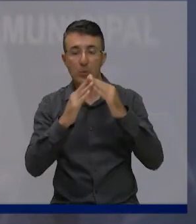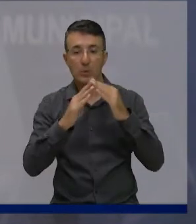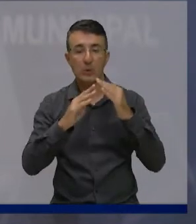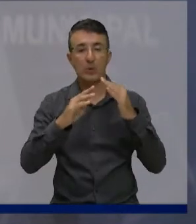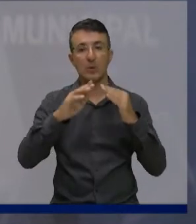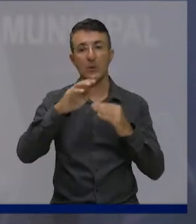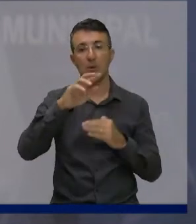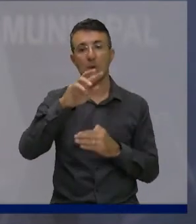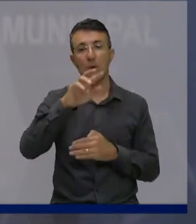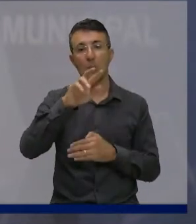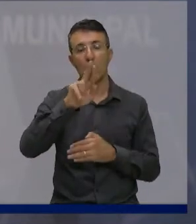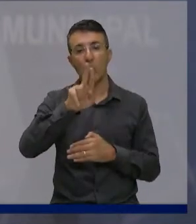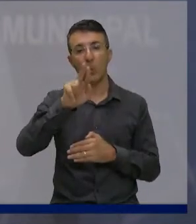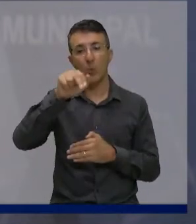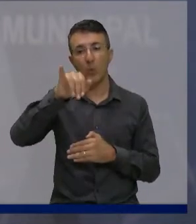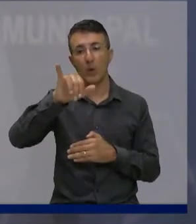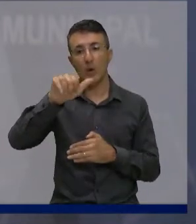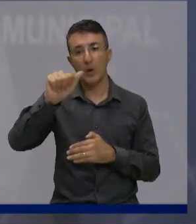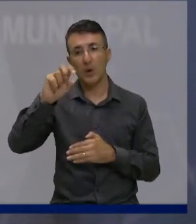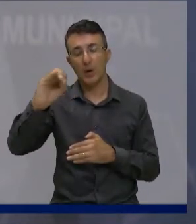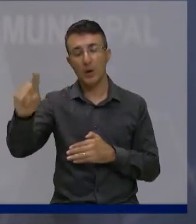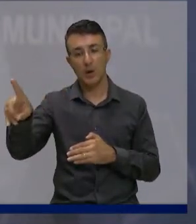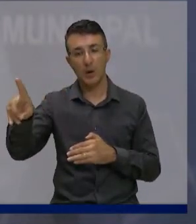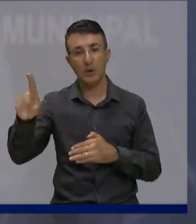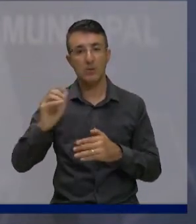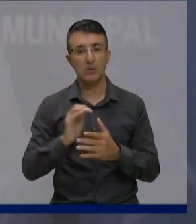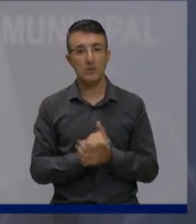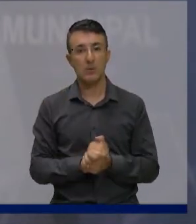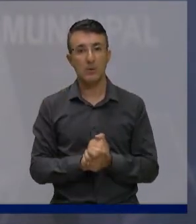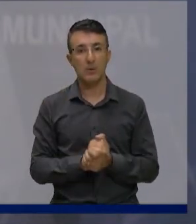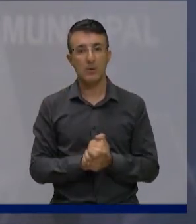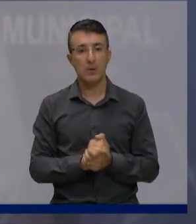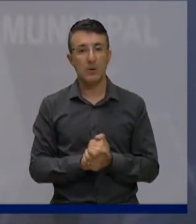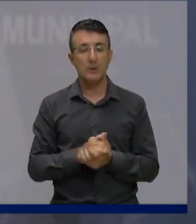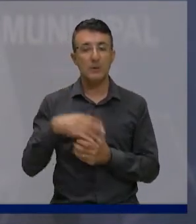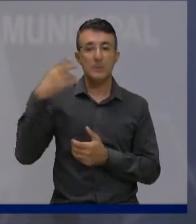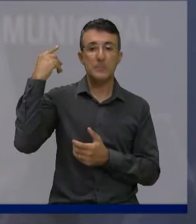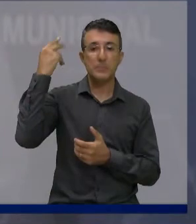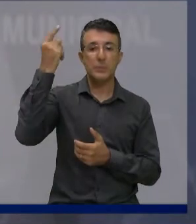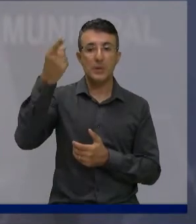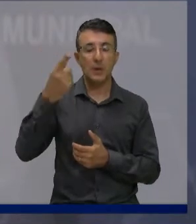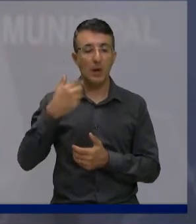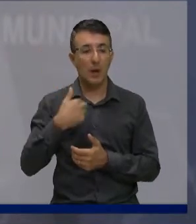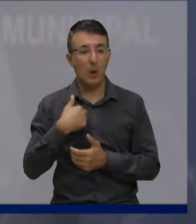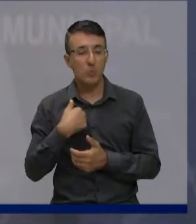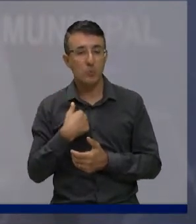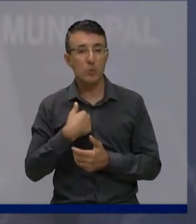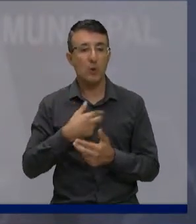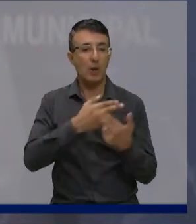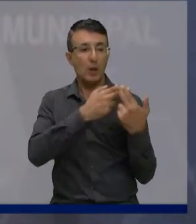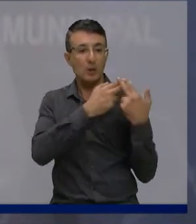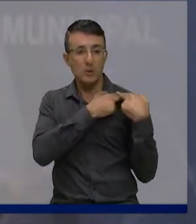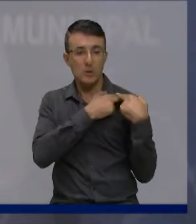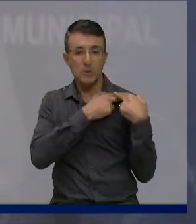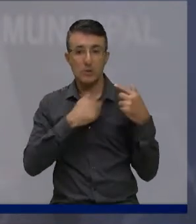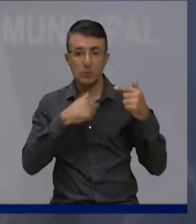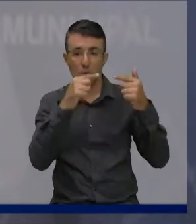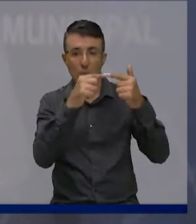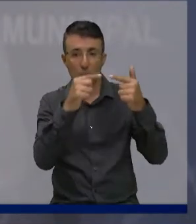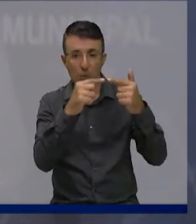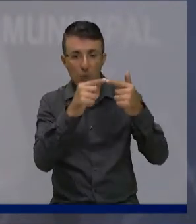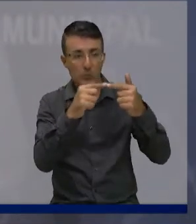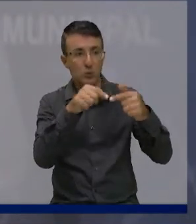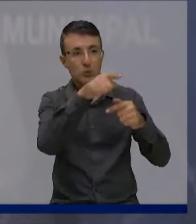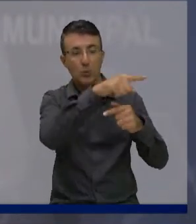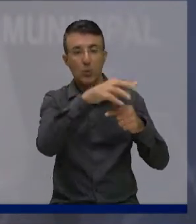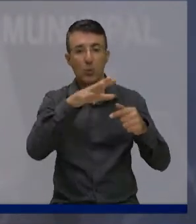a gente tem batalhado para isso, quero aqui agradecer sempre o secretário de governo antes Faria que sempre deu uma